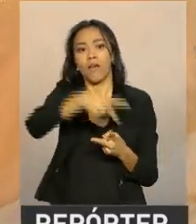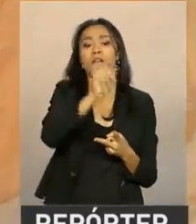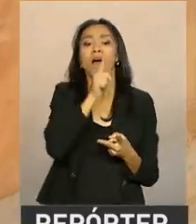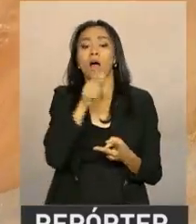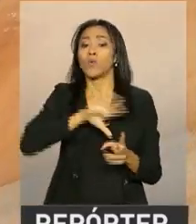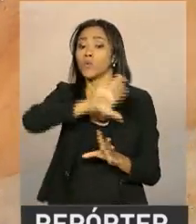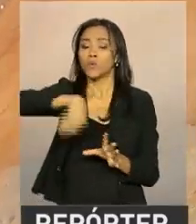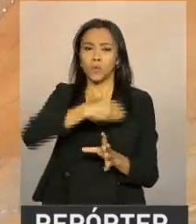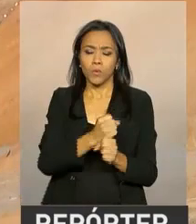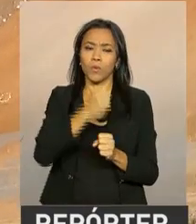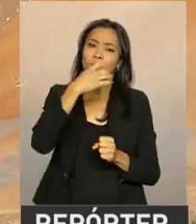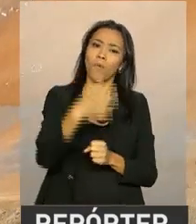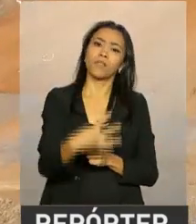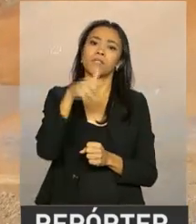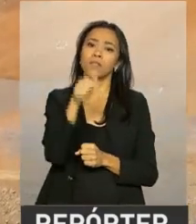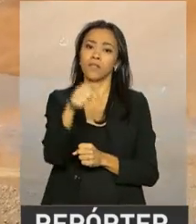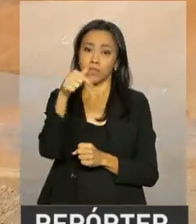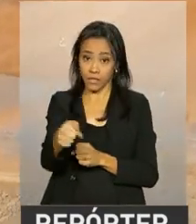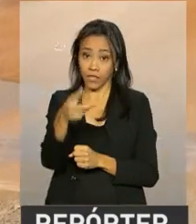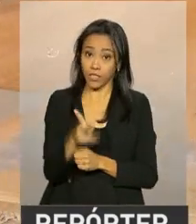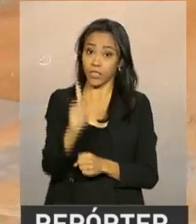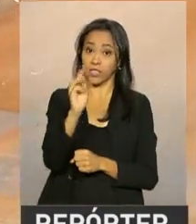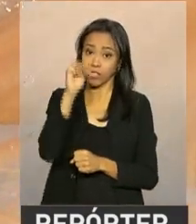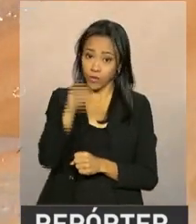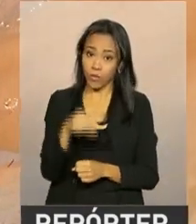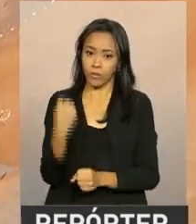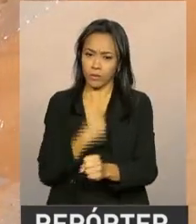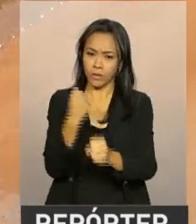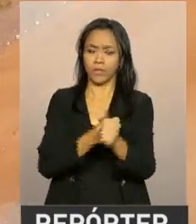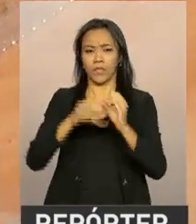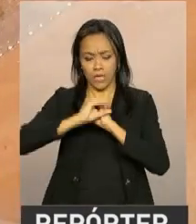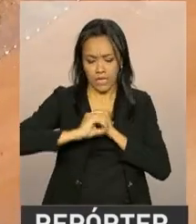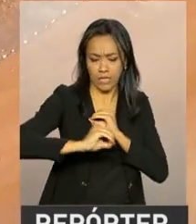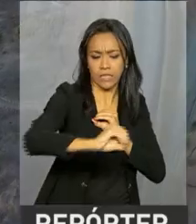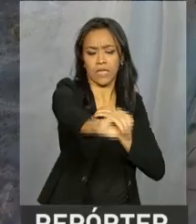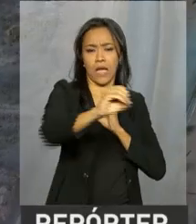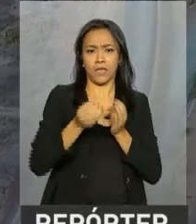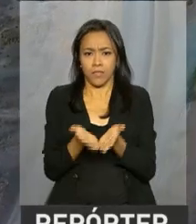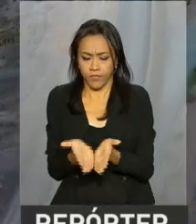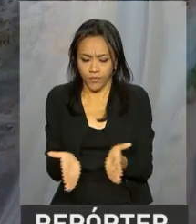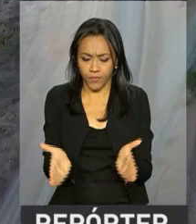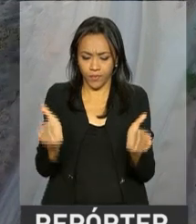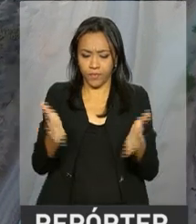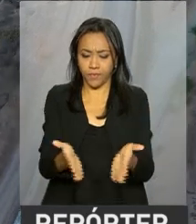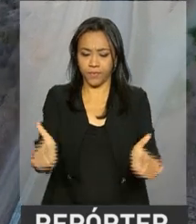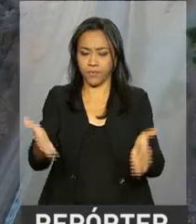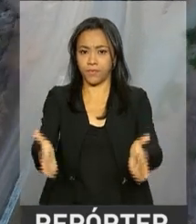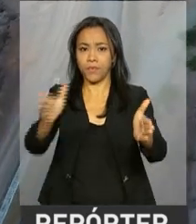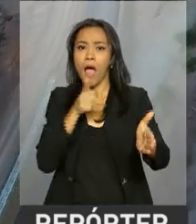477 quilômetros de estruturas, canais, reservatórios, estações de bombeamento,